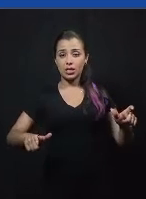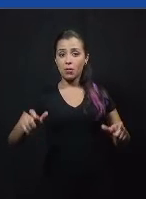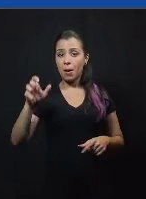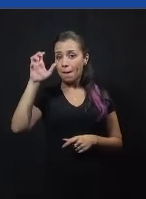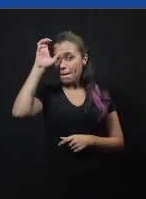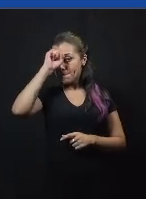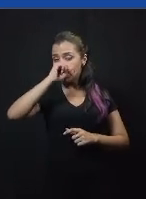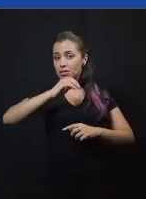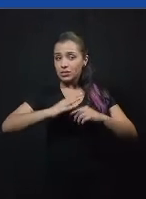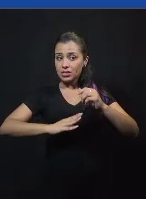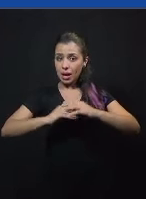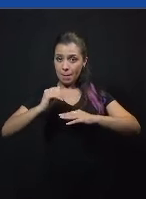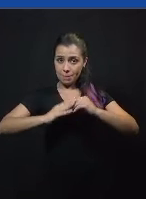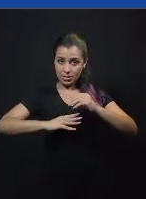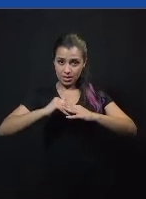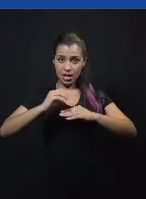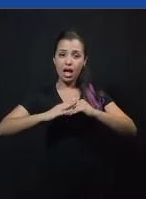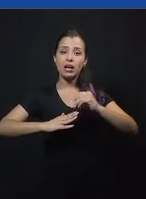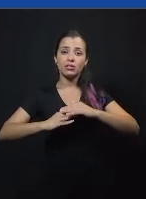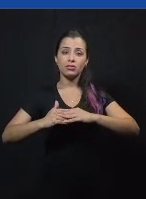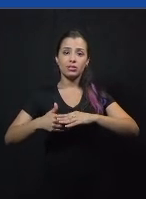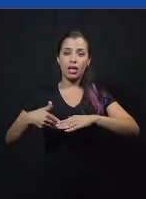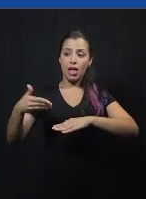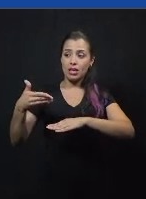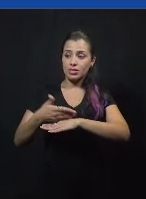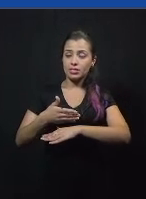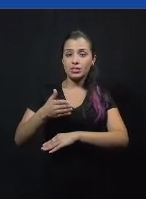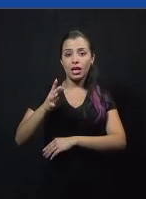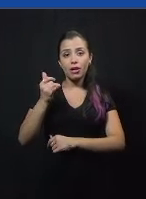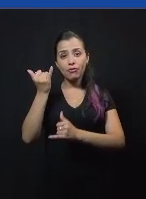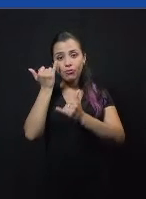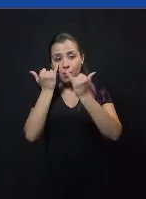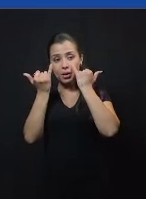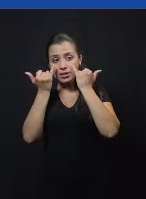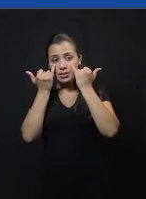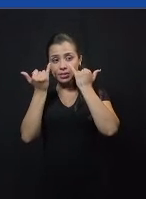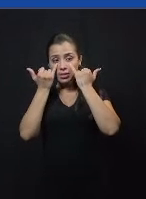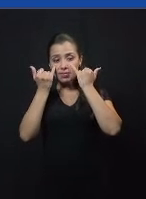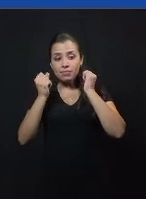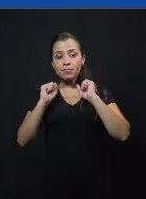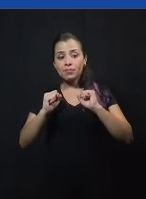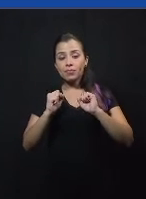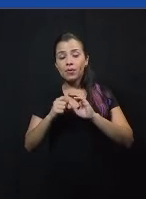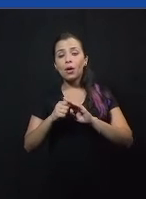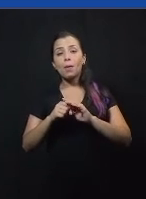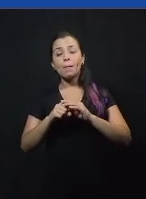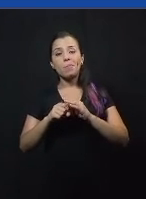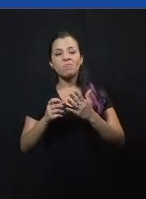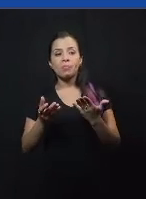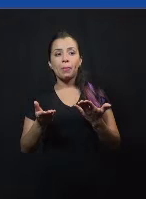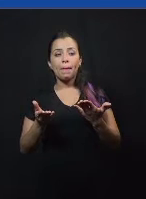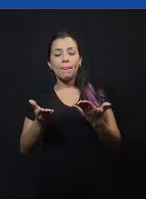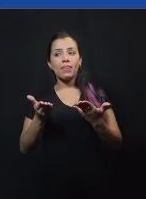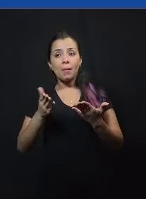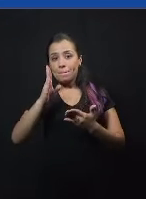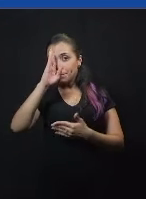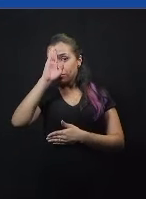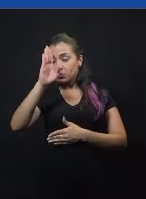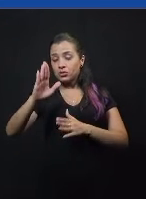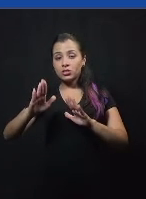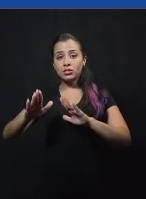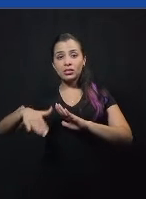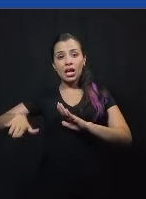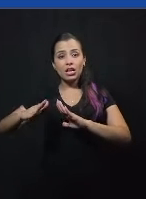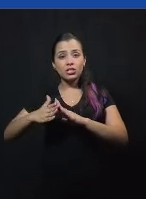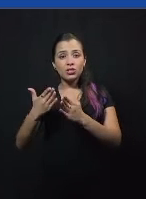habilidades, né? Tenham acesso à informação e possam desenvolver essas habilidades. E também, especialmente, nas escolas. Então, aproveitar